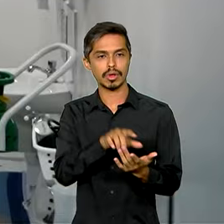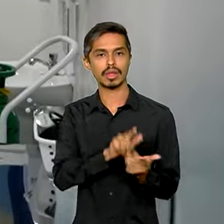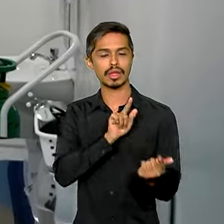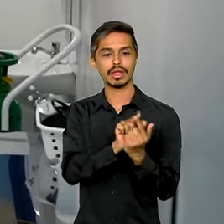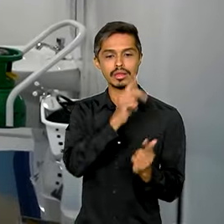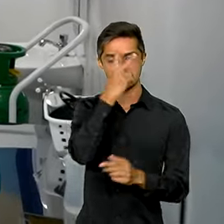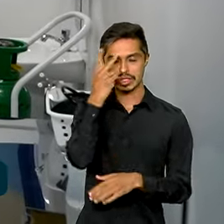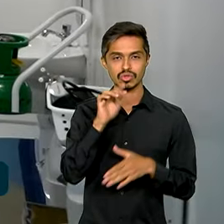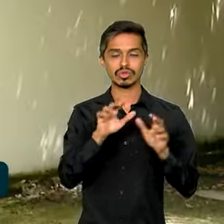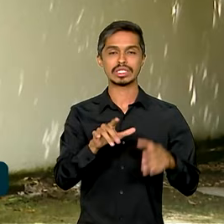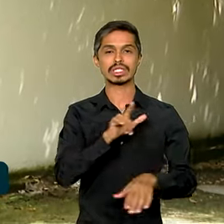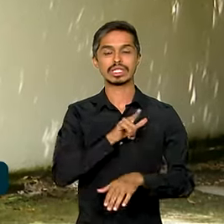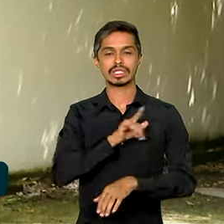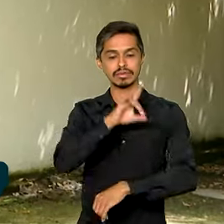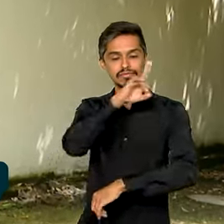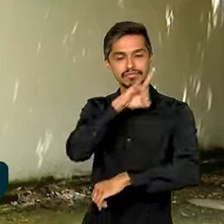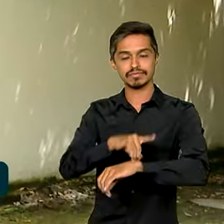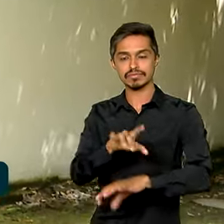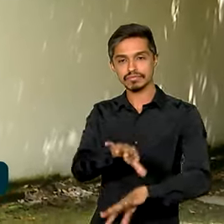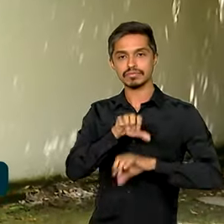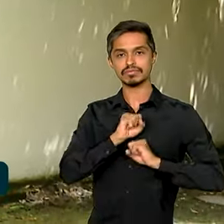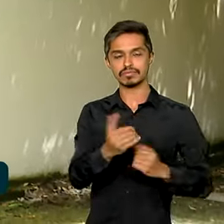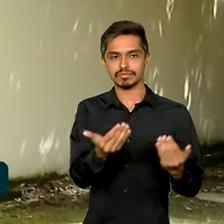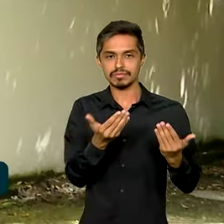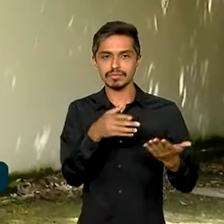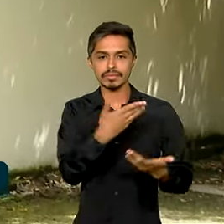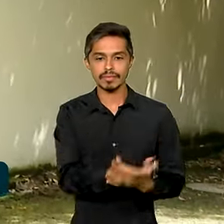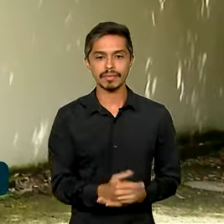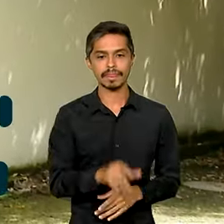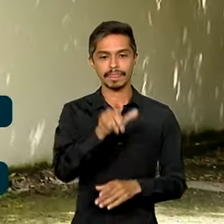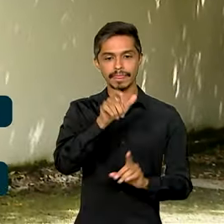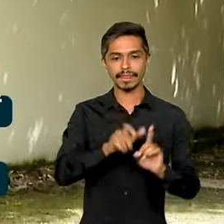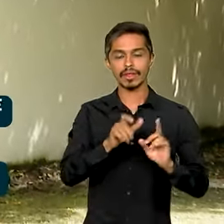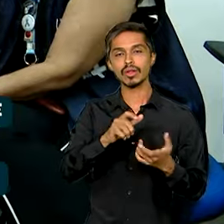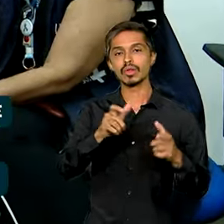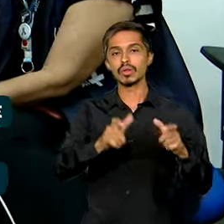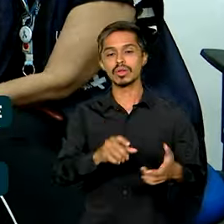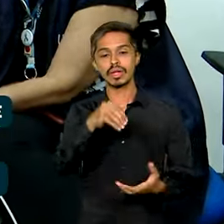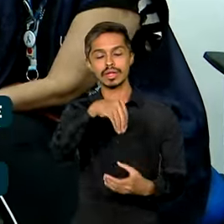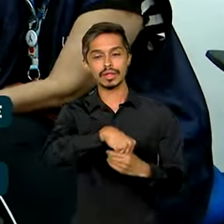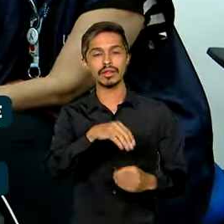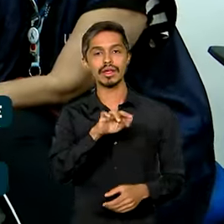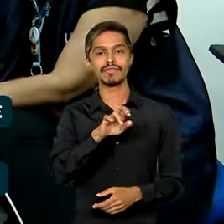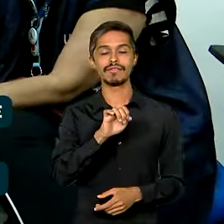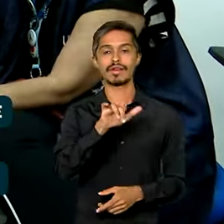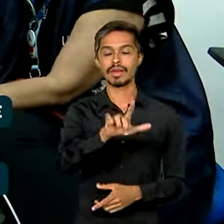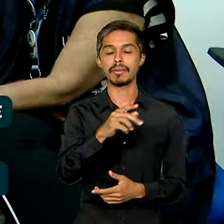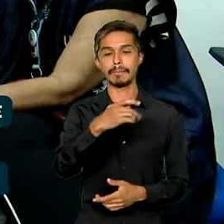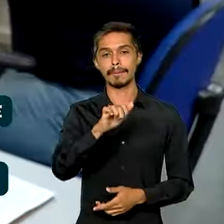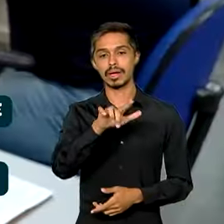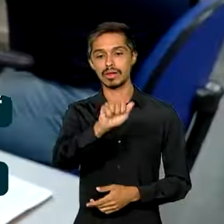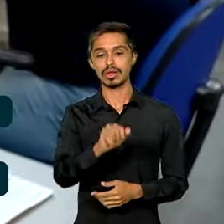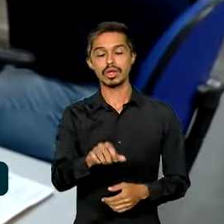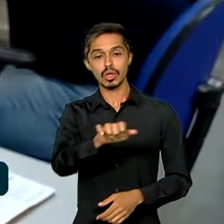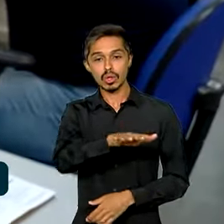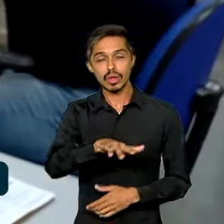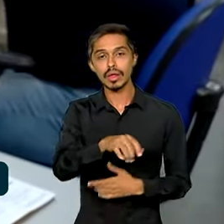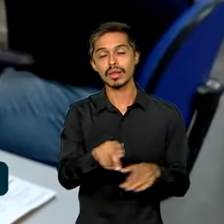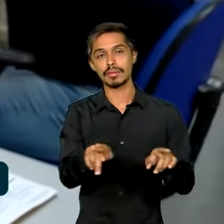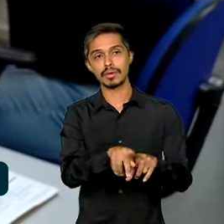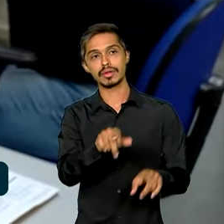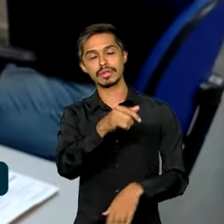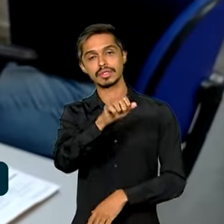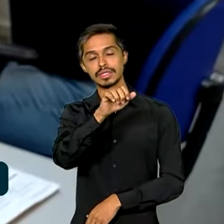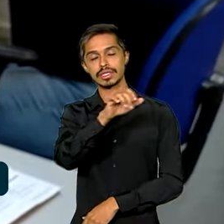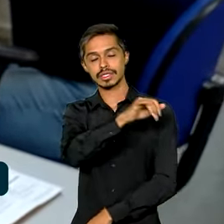pacientes com dengue. A unidade fica no Hospital Rafael de Paula Souza, zona oeste da cidade. Por conta do